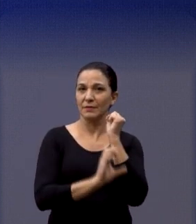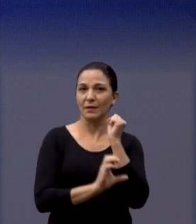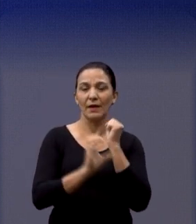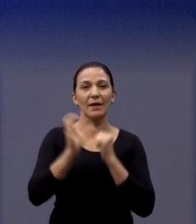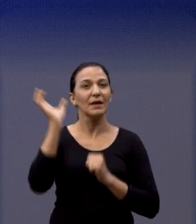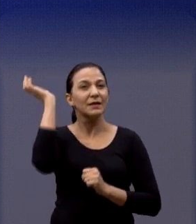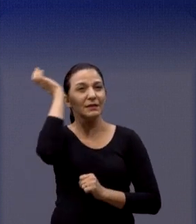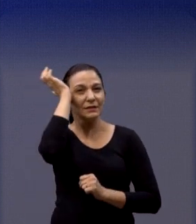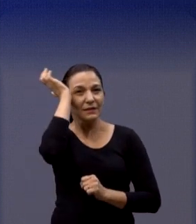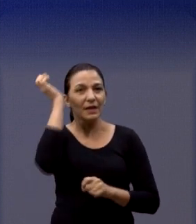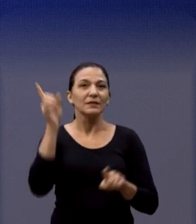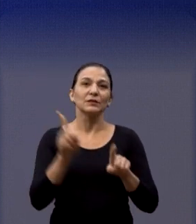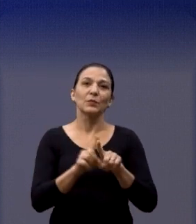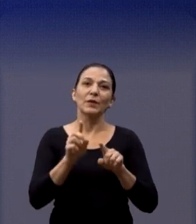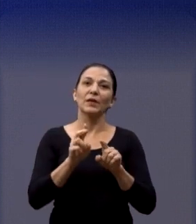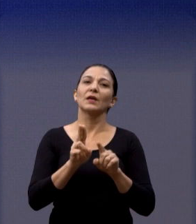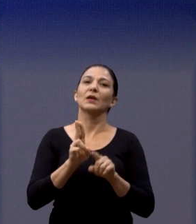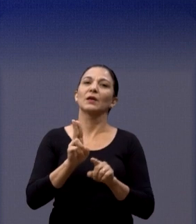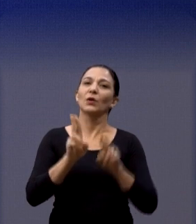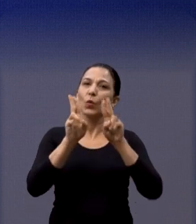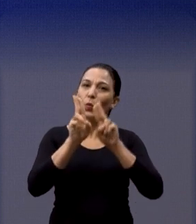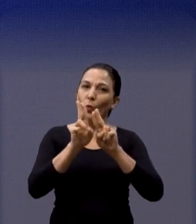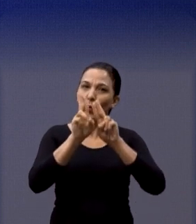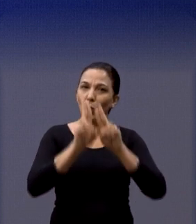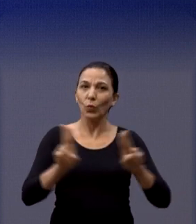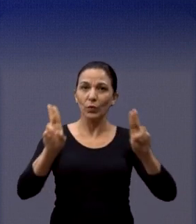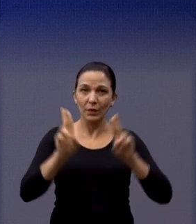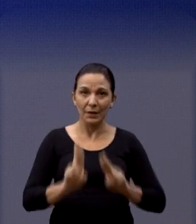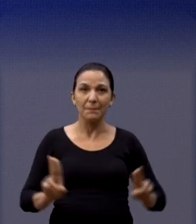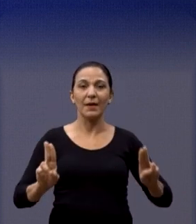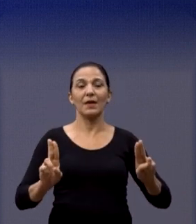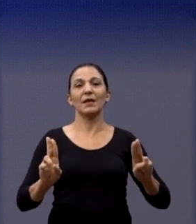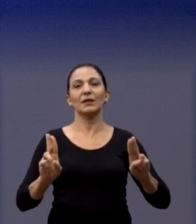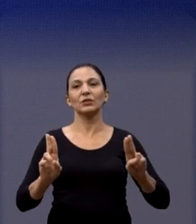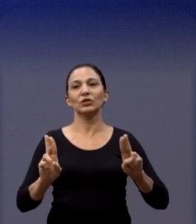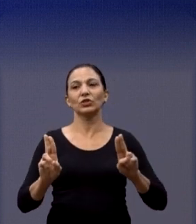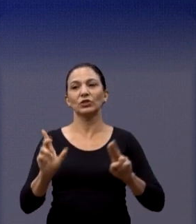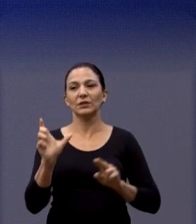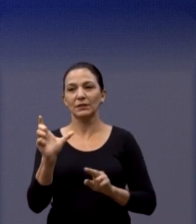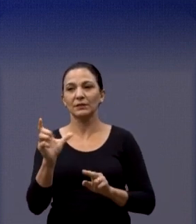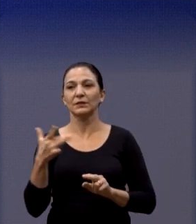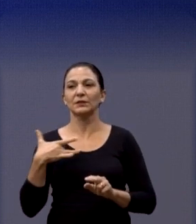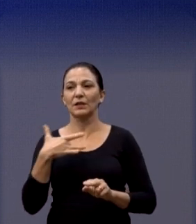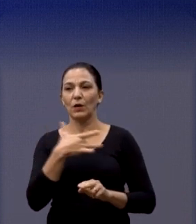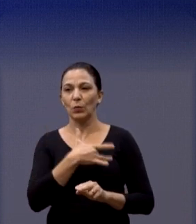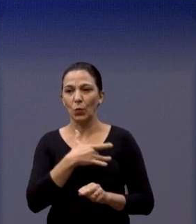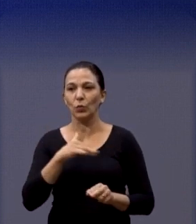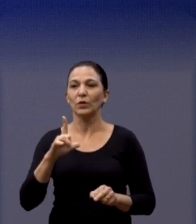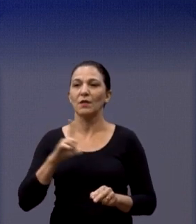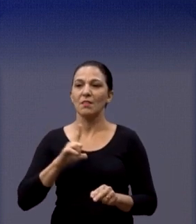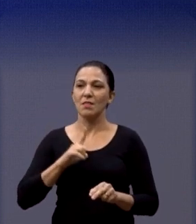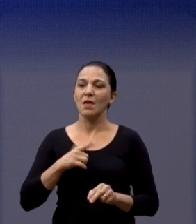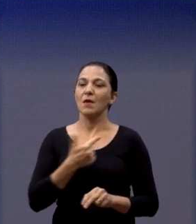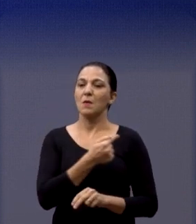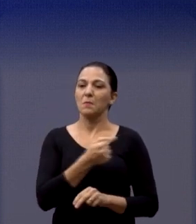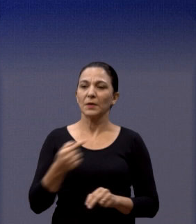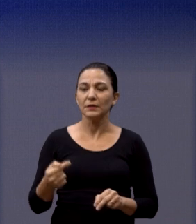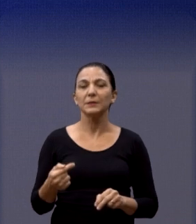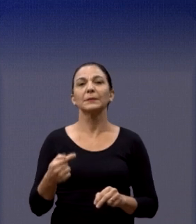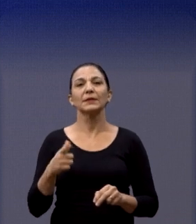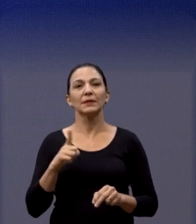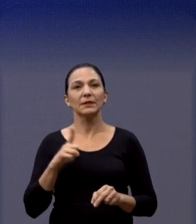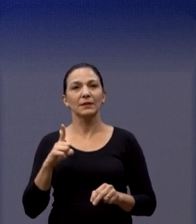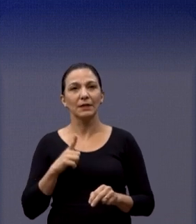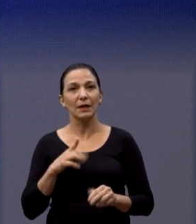a gente foi atrás, com a Prefeitura Municipal. Então, vai ser uma semana bastante intensa, que acontece durante